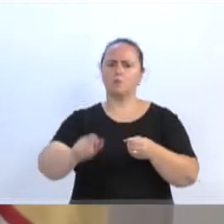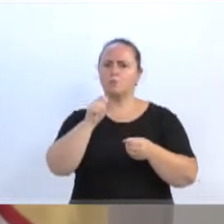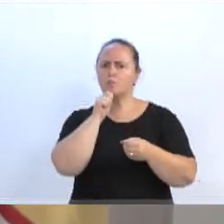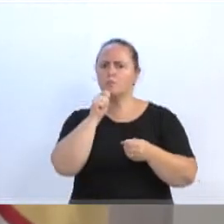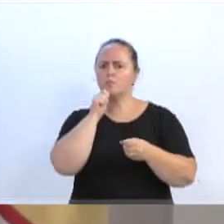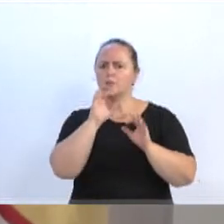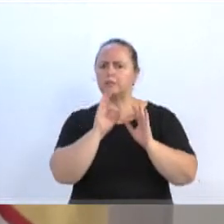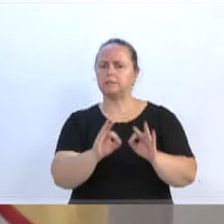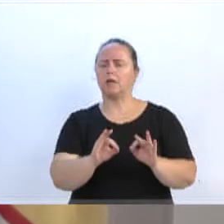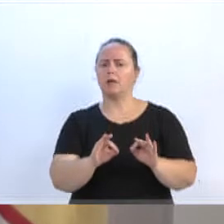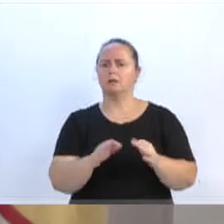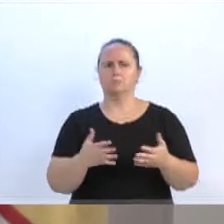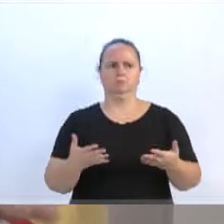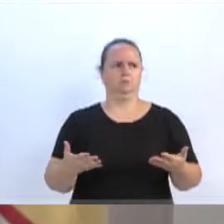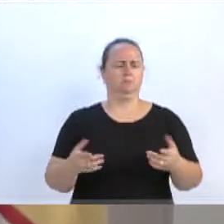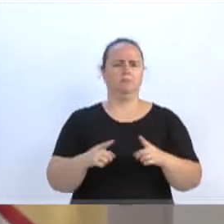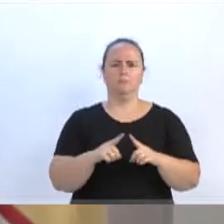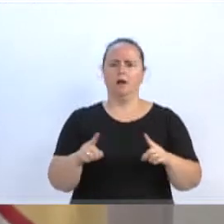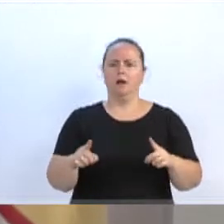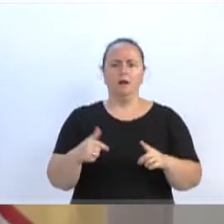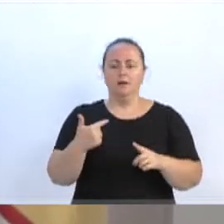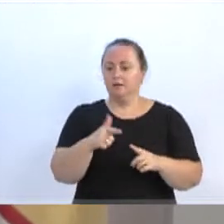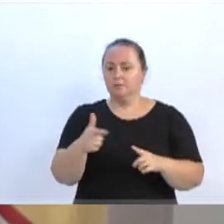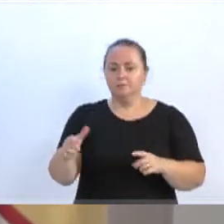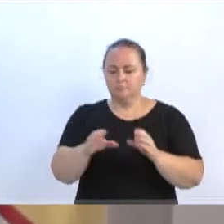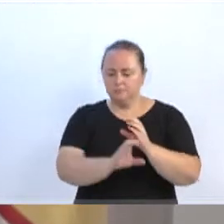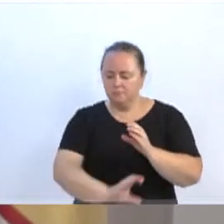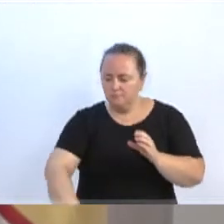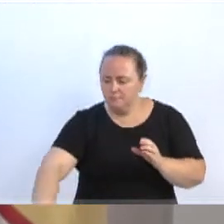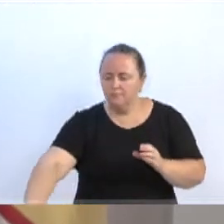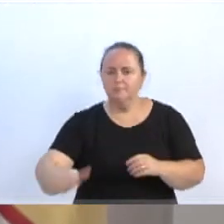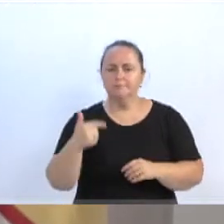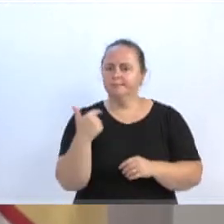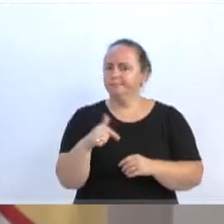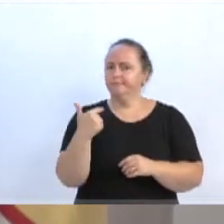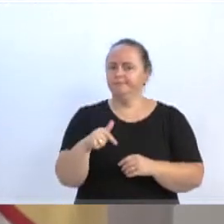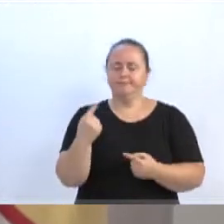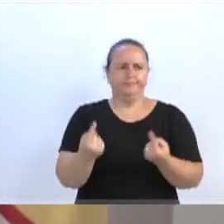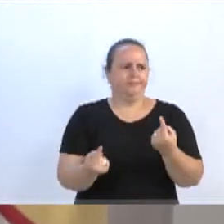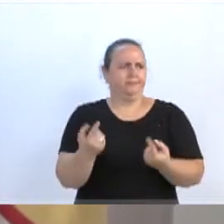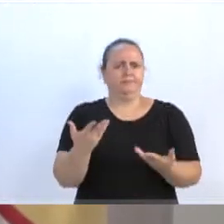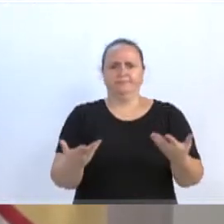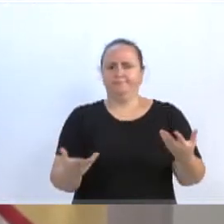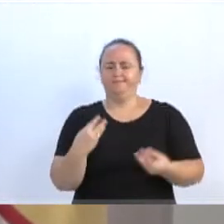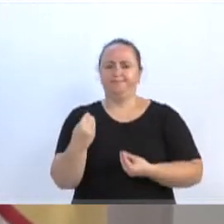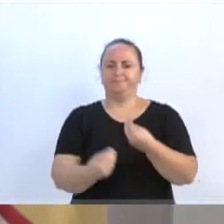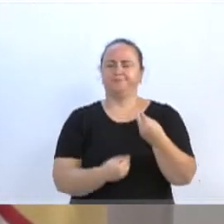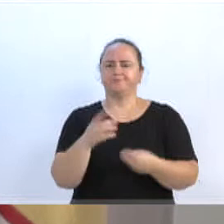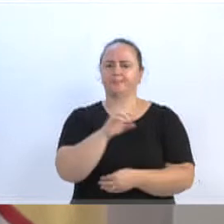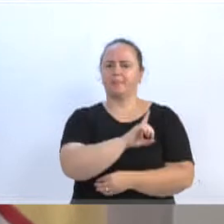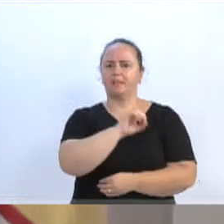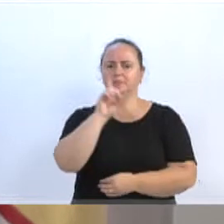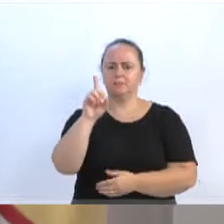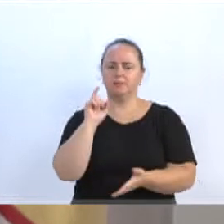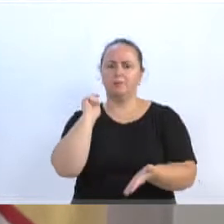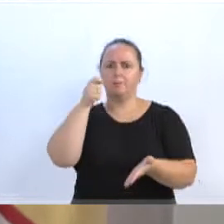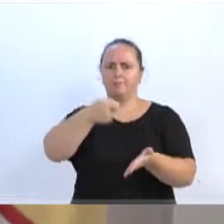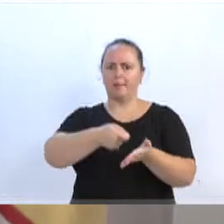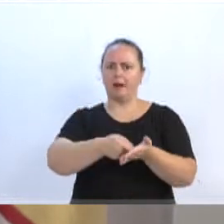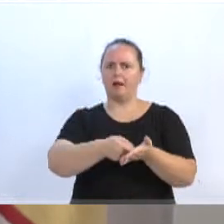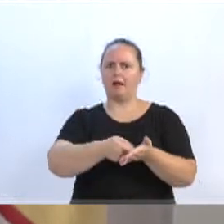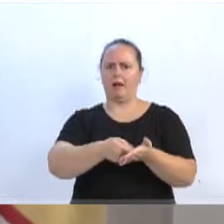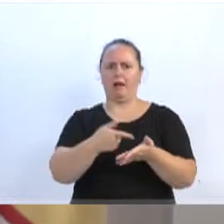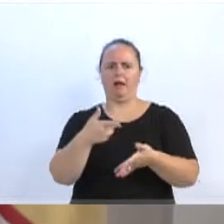esgoto na casa dele. Mas se nem passa a tubulação ainda. E já tem data aqui para ser até acionado